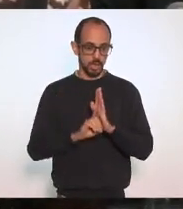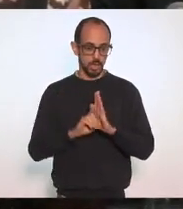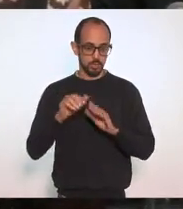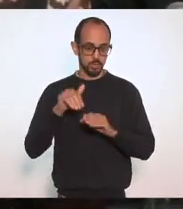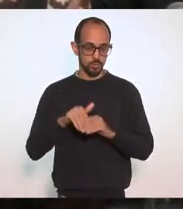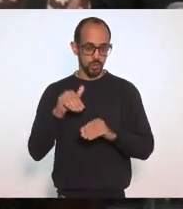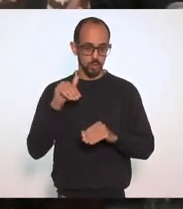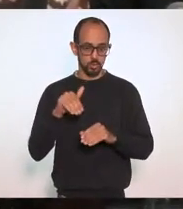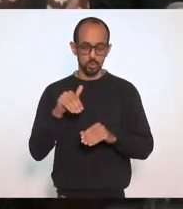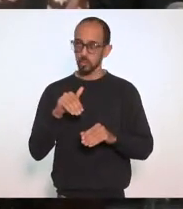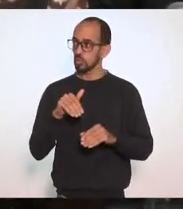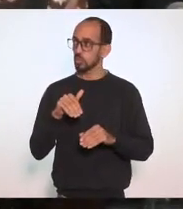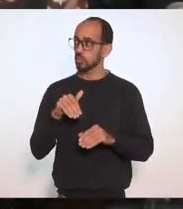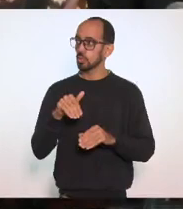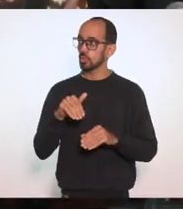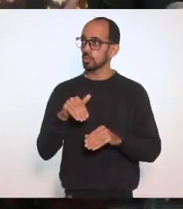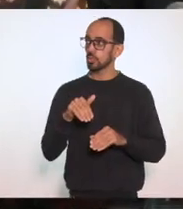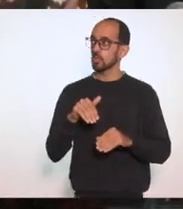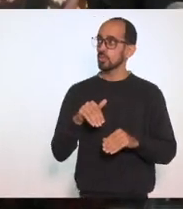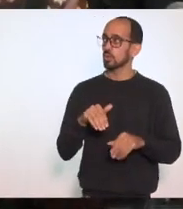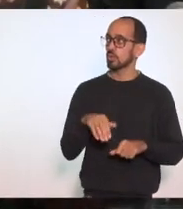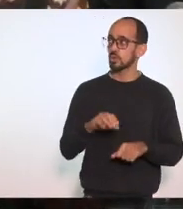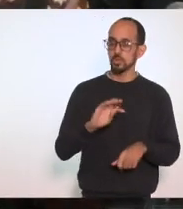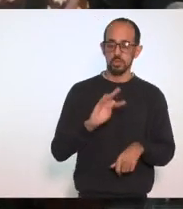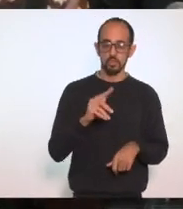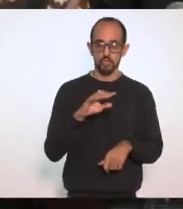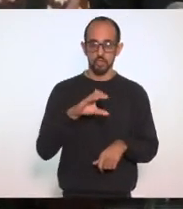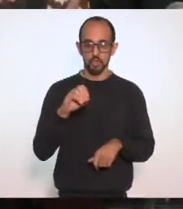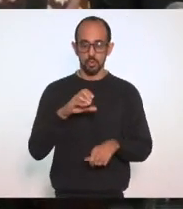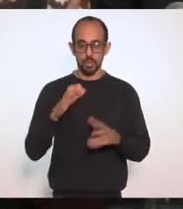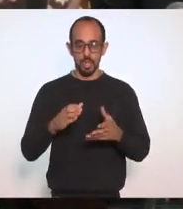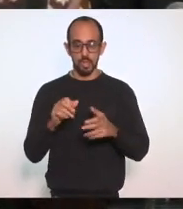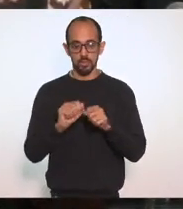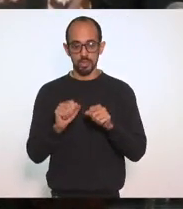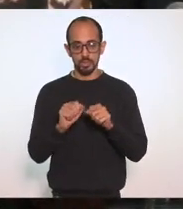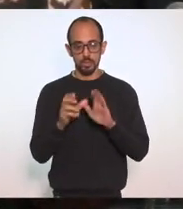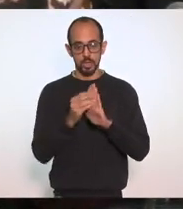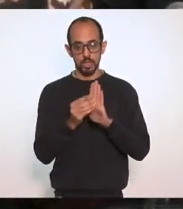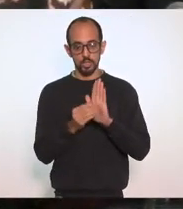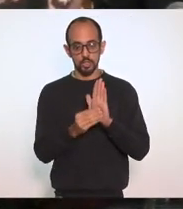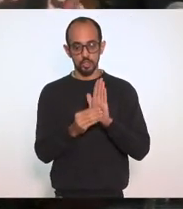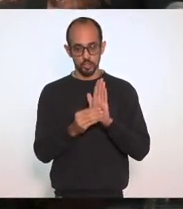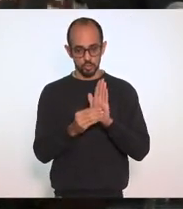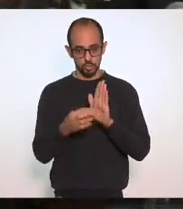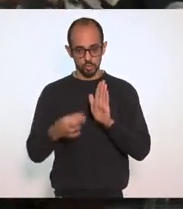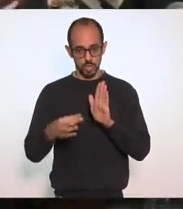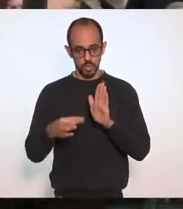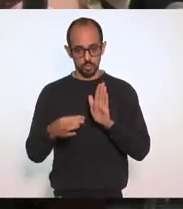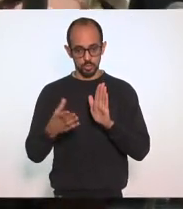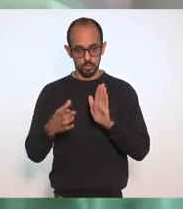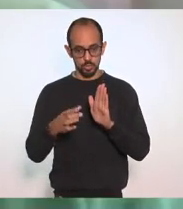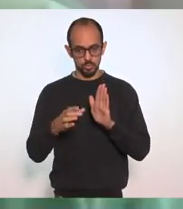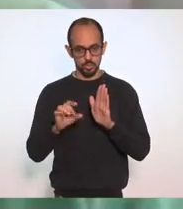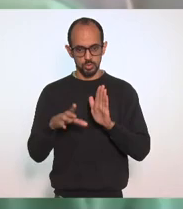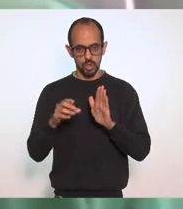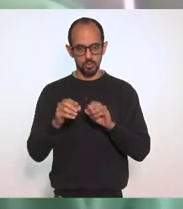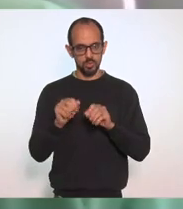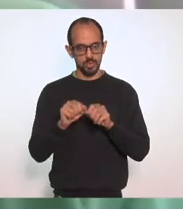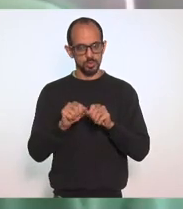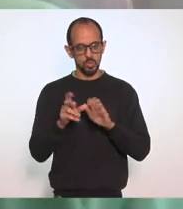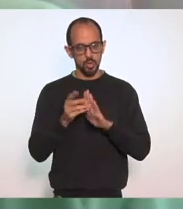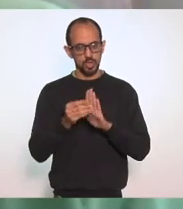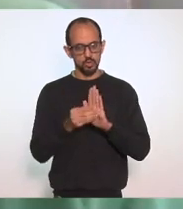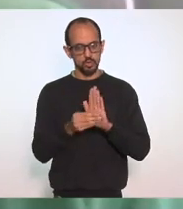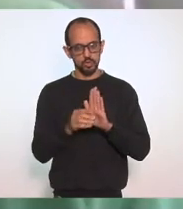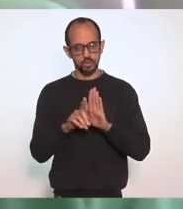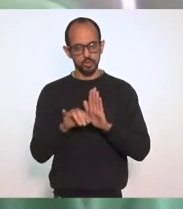Declarar voto O Chico quer fazer Um registro Sobre a votação Chico Só fazer um registro No dia de hoje